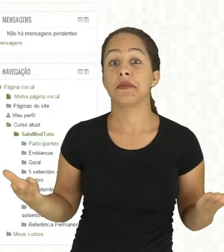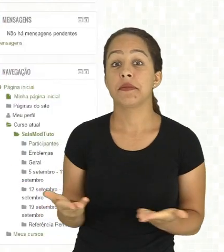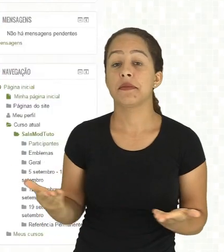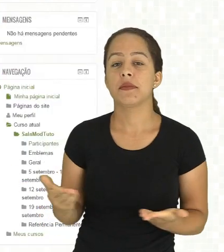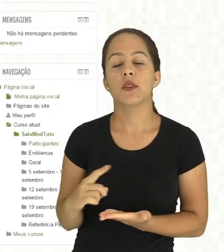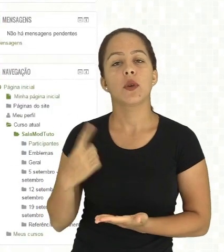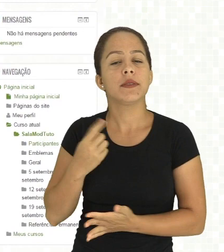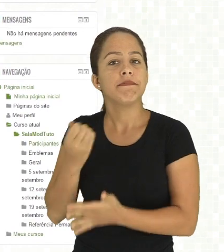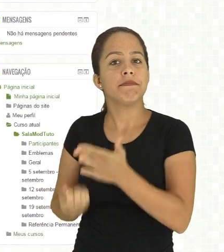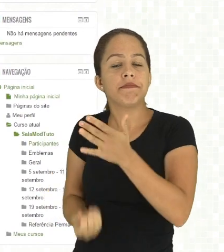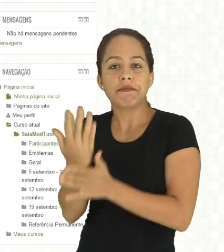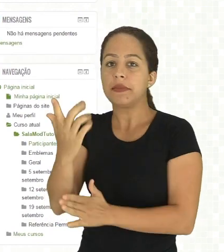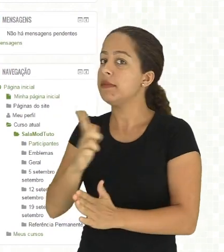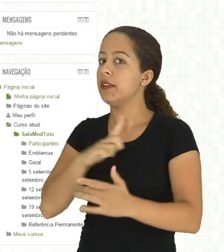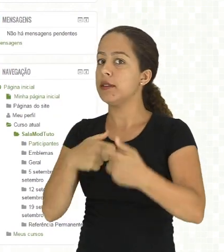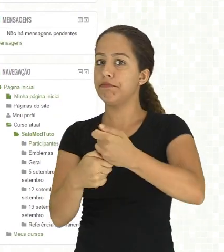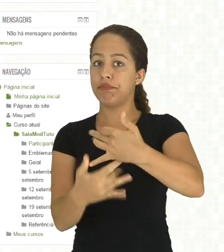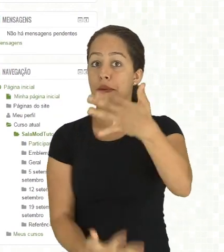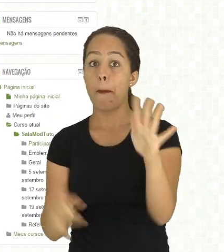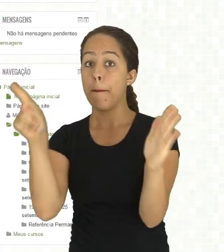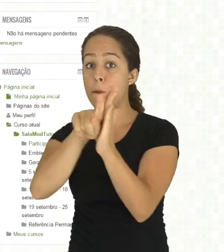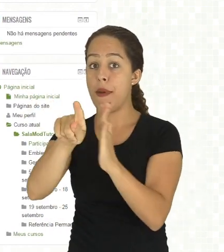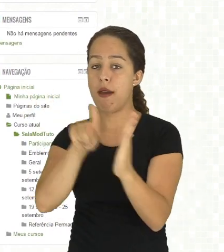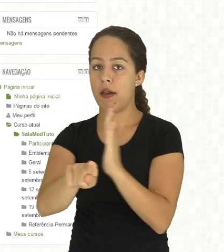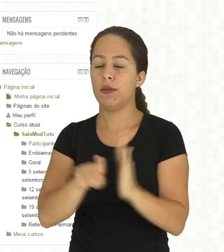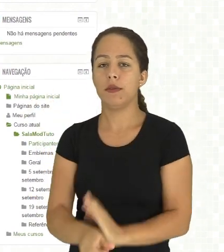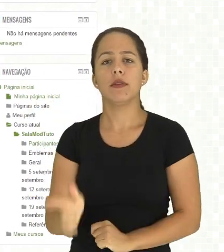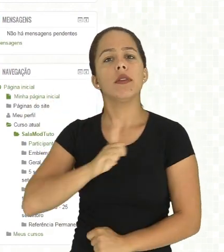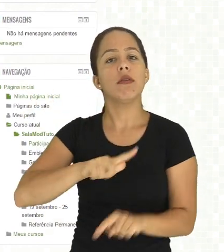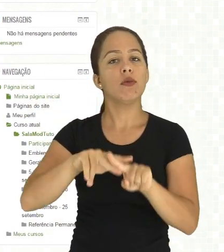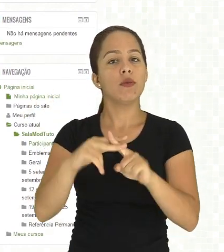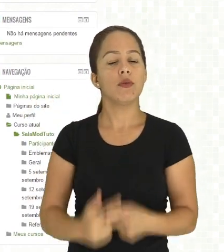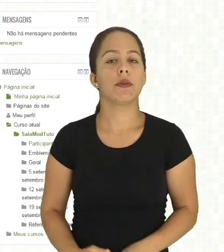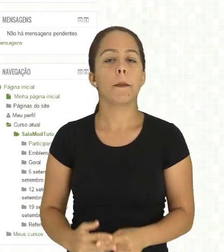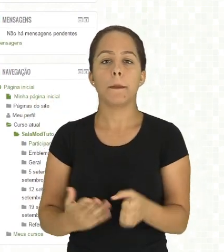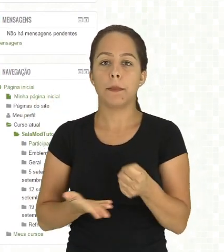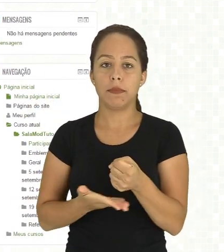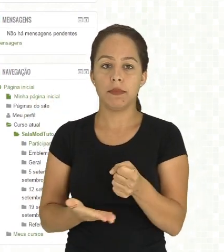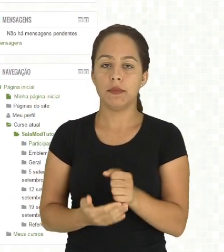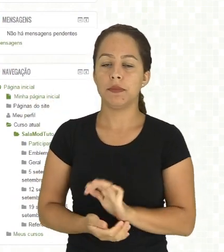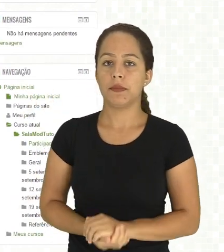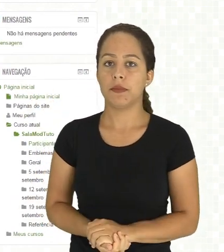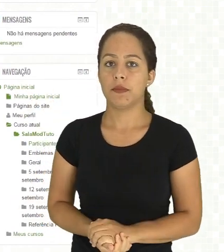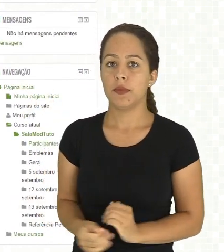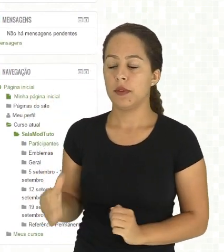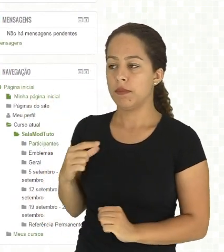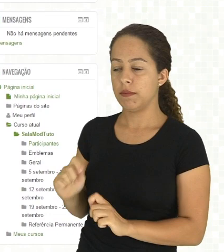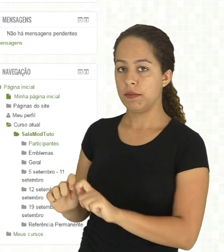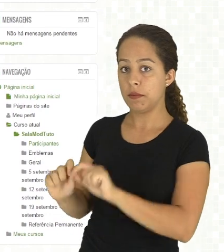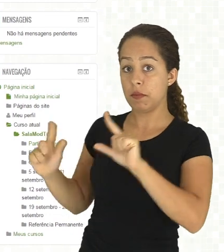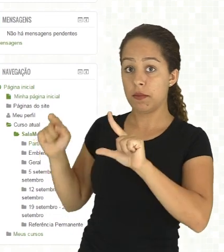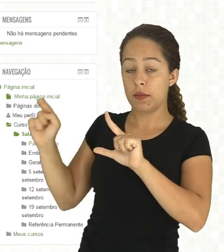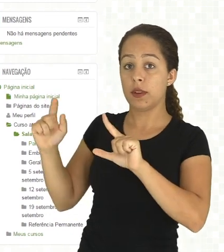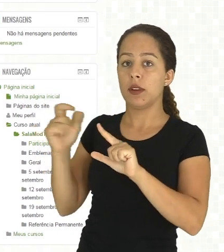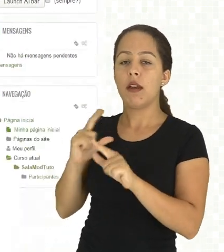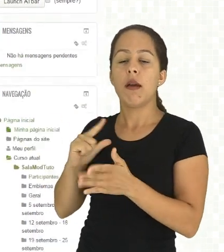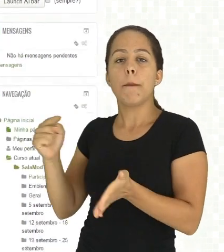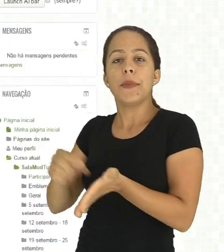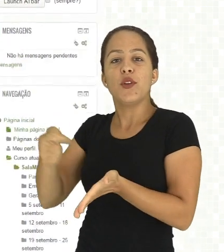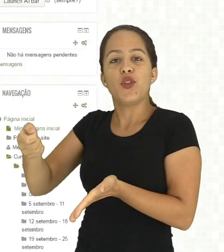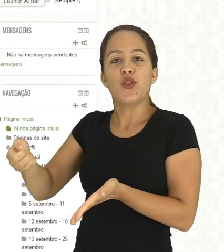Nós vamos agora criar um questionário e fazer as suas configurações básicas. Então venha em ativar edição,